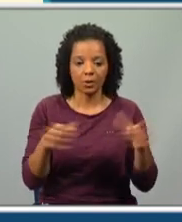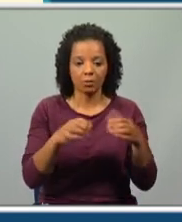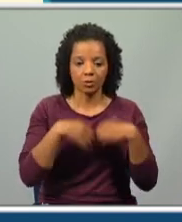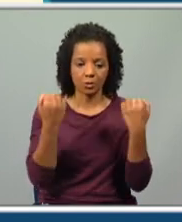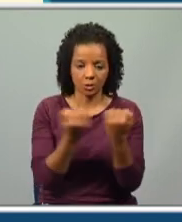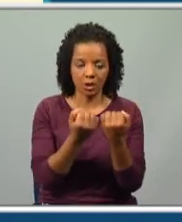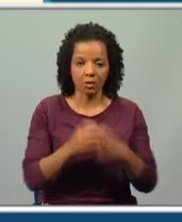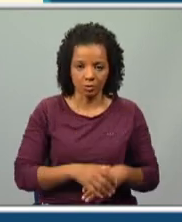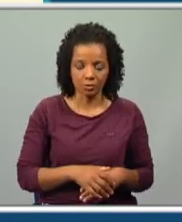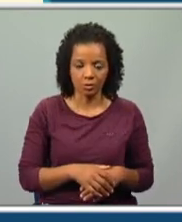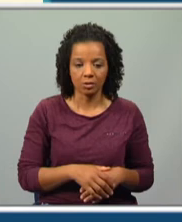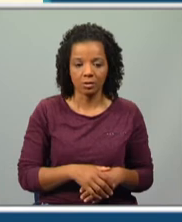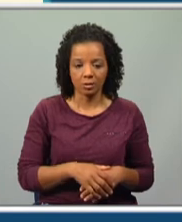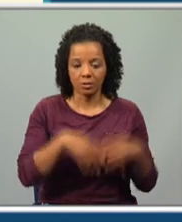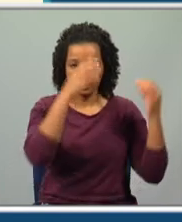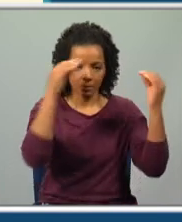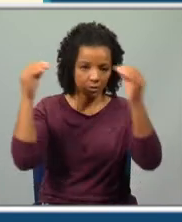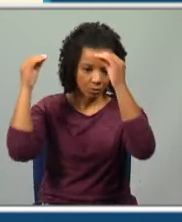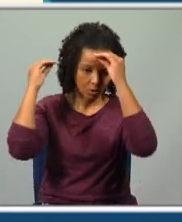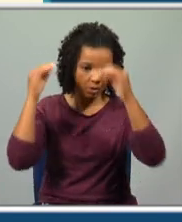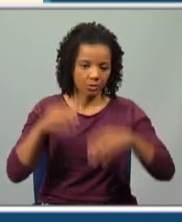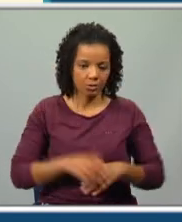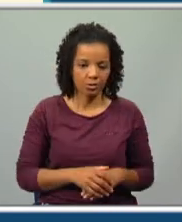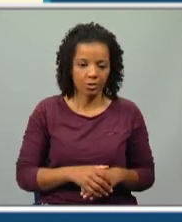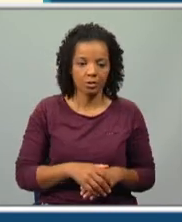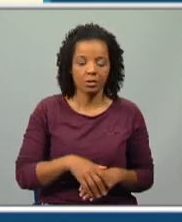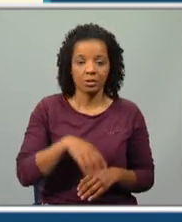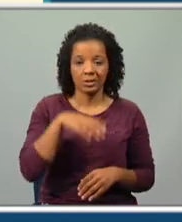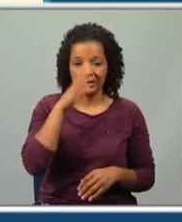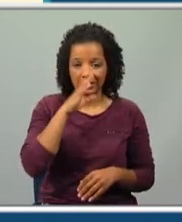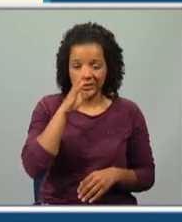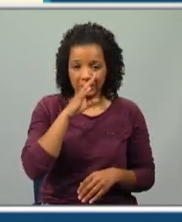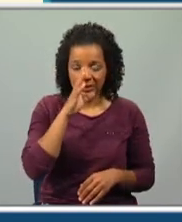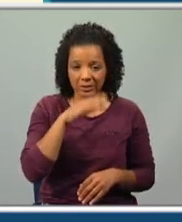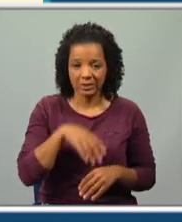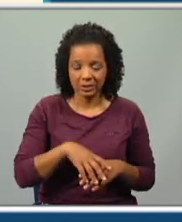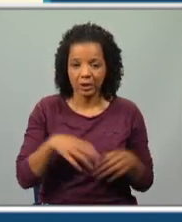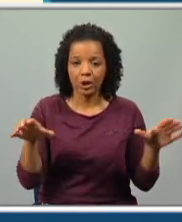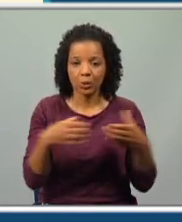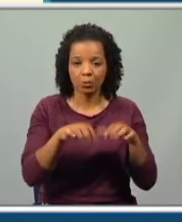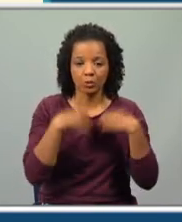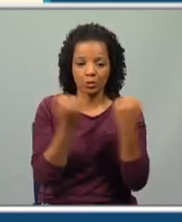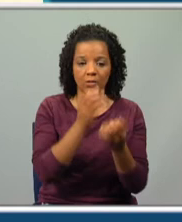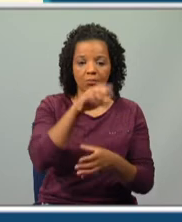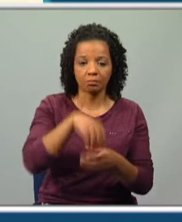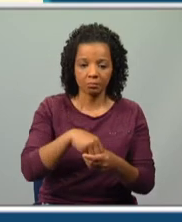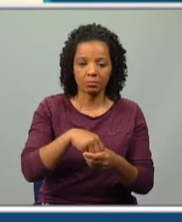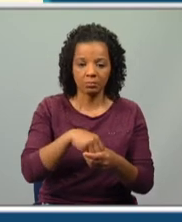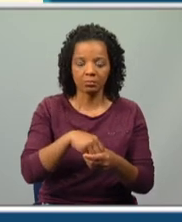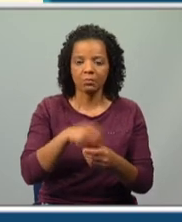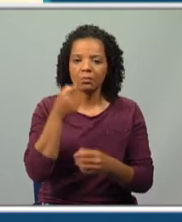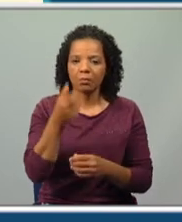sociais, portanto, é evidente que são personagens. E se elas têm esta tendência para representar em grupos sociais, são